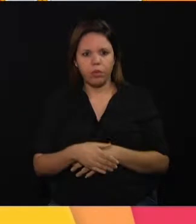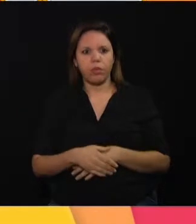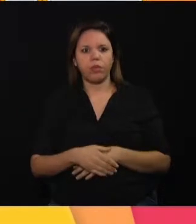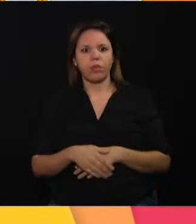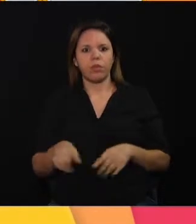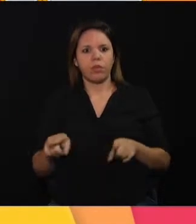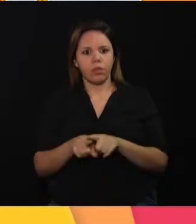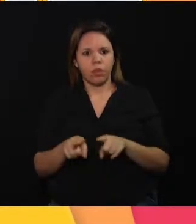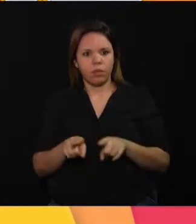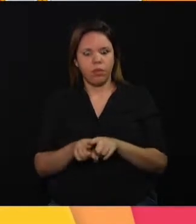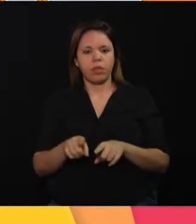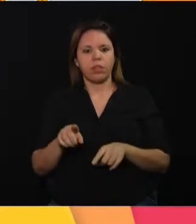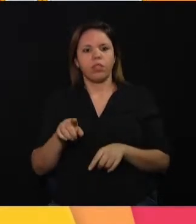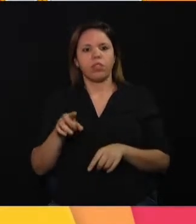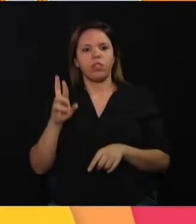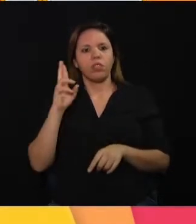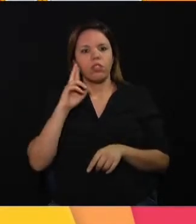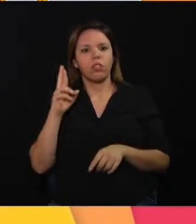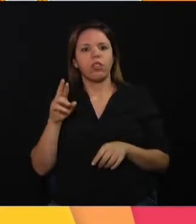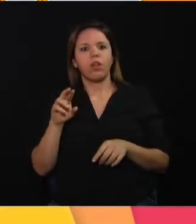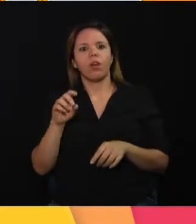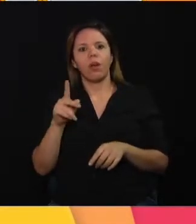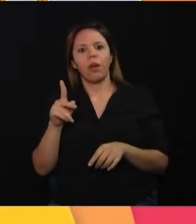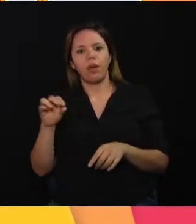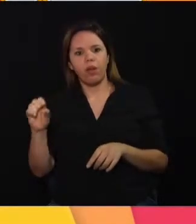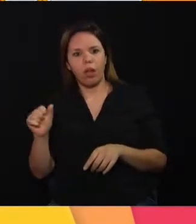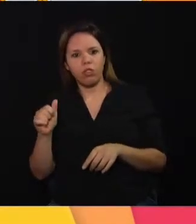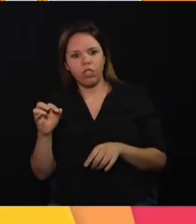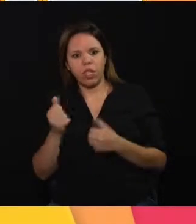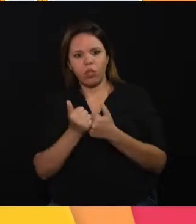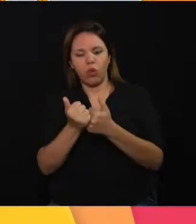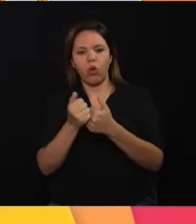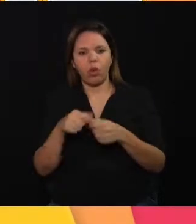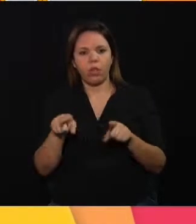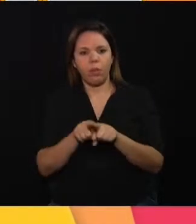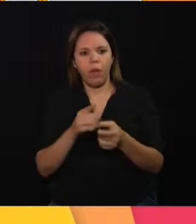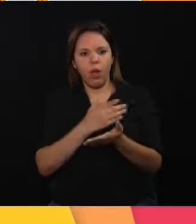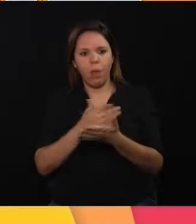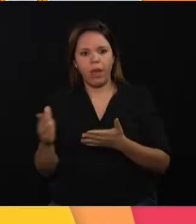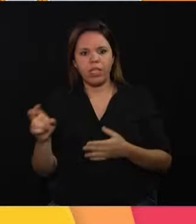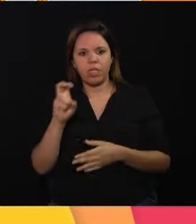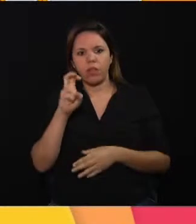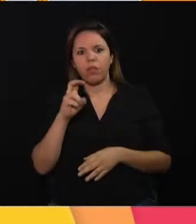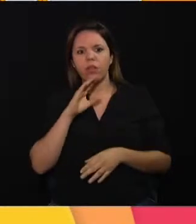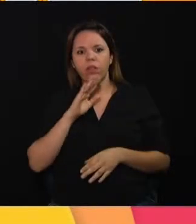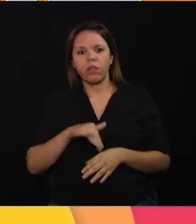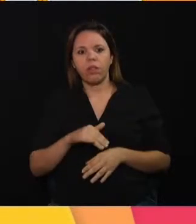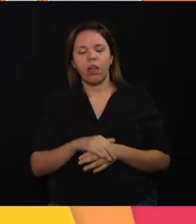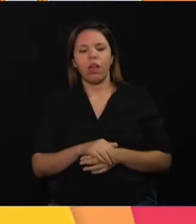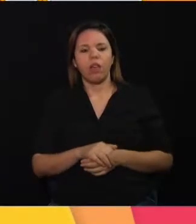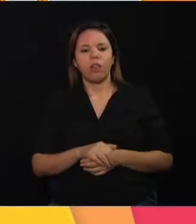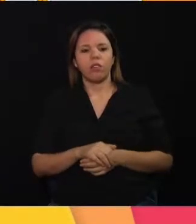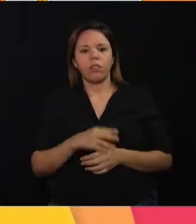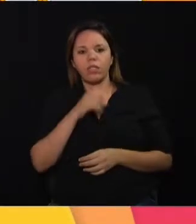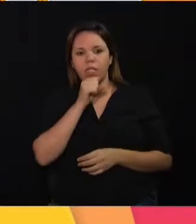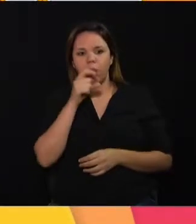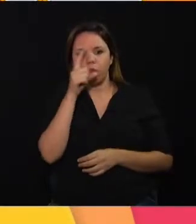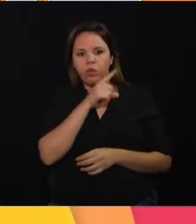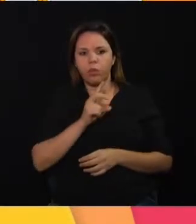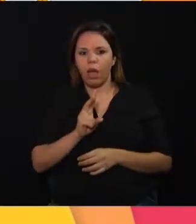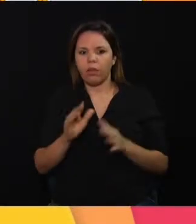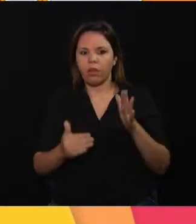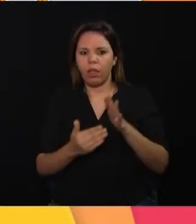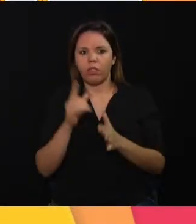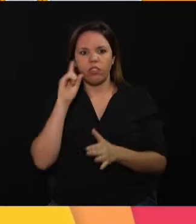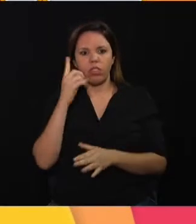Auxiliadora, no Jardim Guanabara, a festa começa mais cedo, às 5 da tarde e sempre aos sábados e domingos até o dia 16.